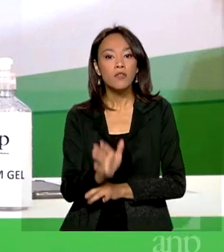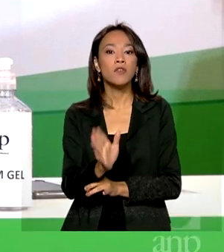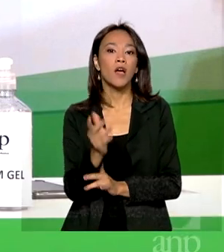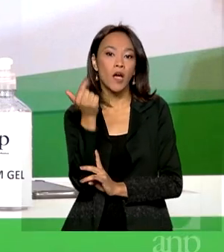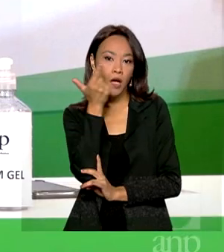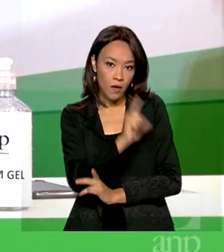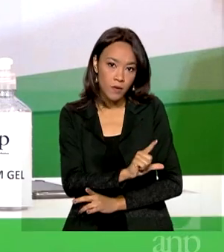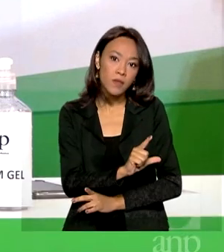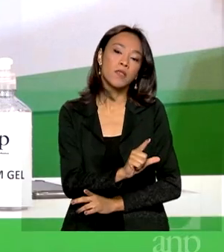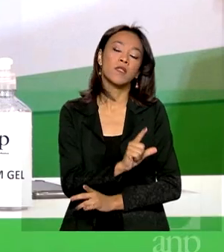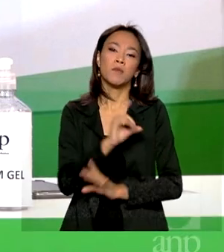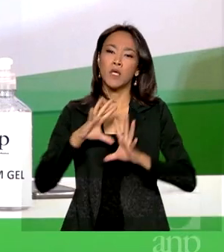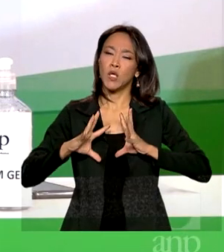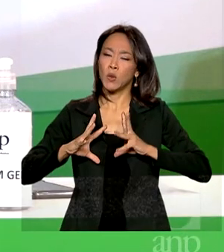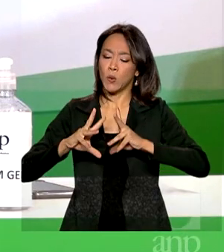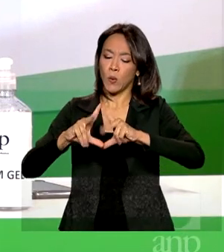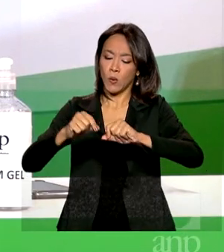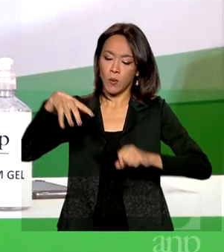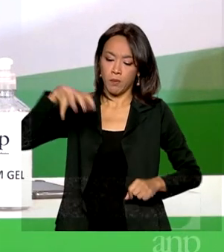em todos esses leilões.